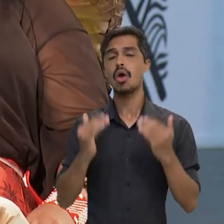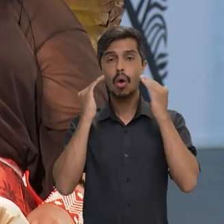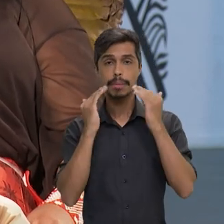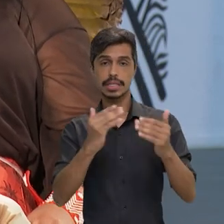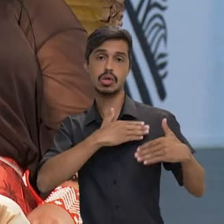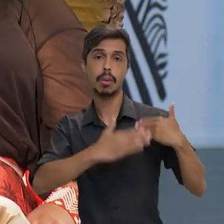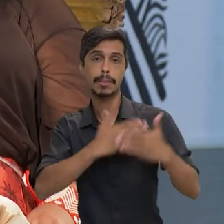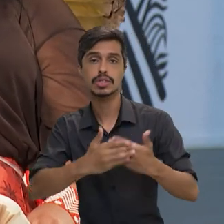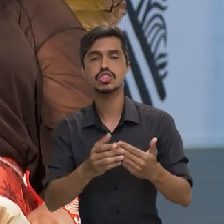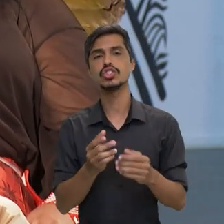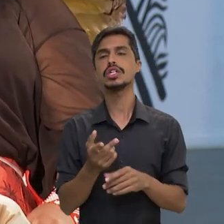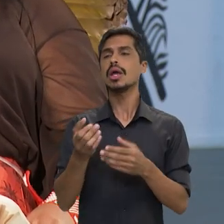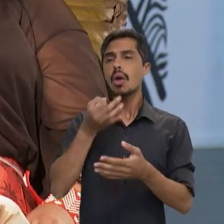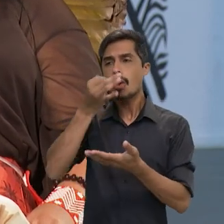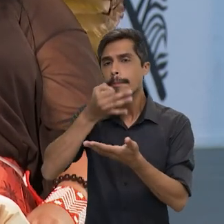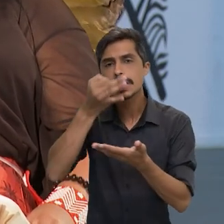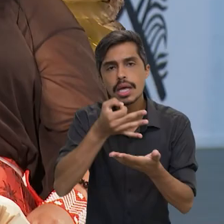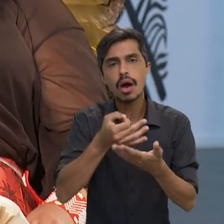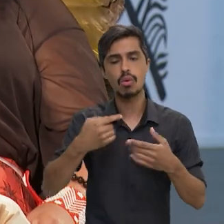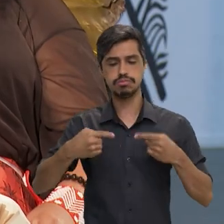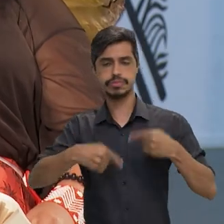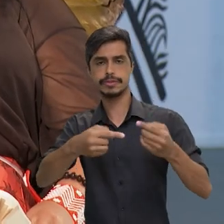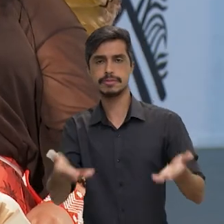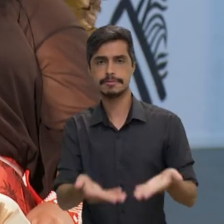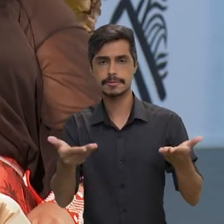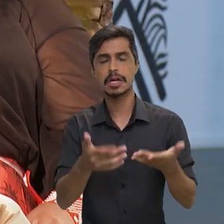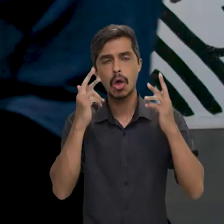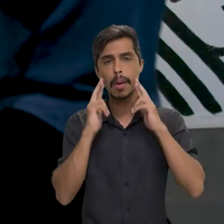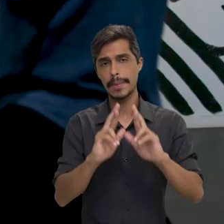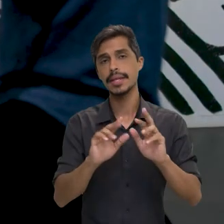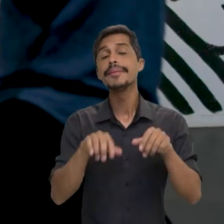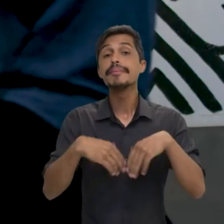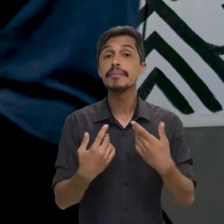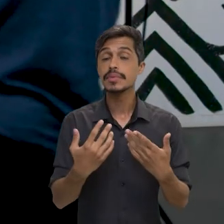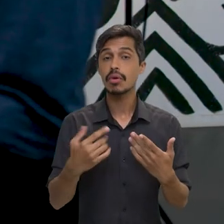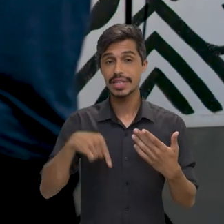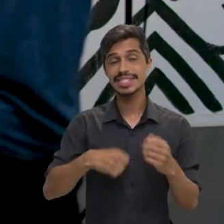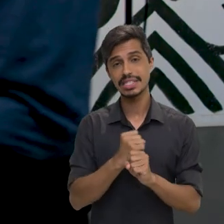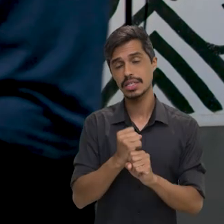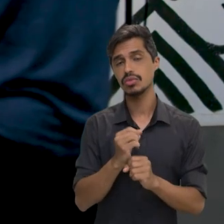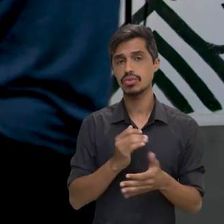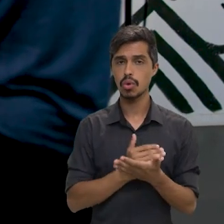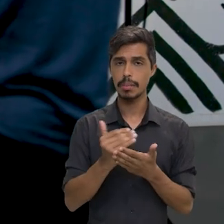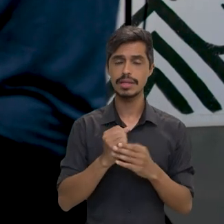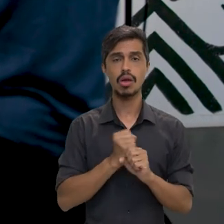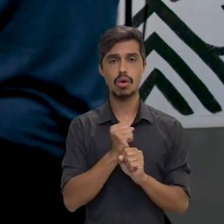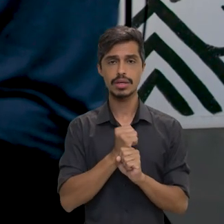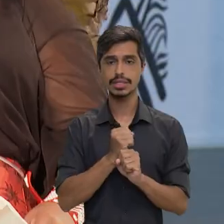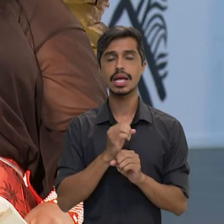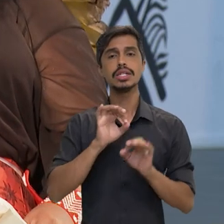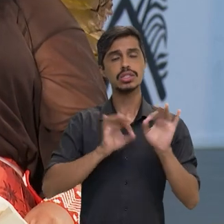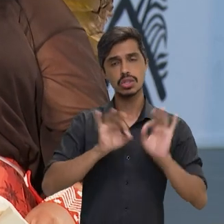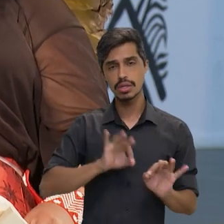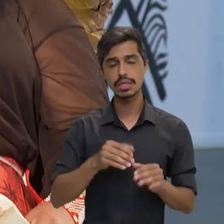processos de escuta, né? De construção da política. Esse ano foi para organizar, para elaborar,